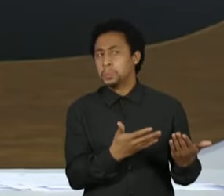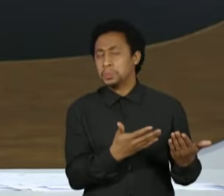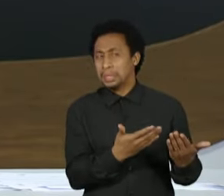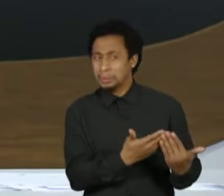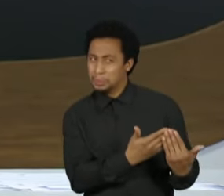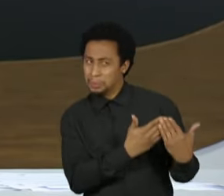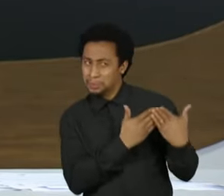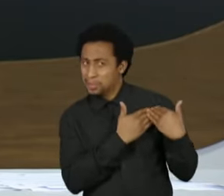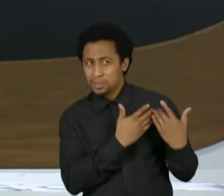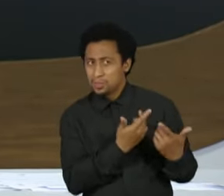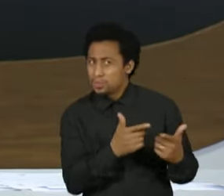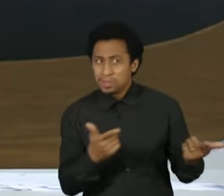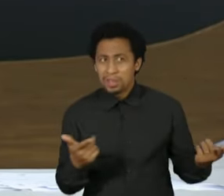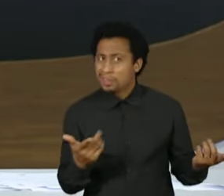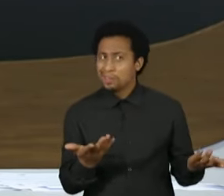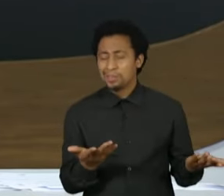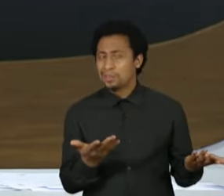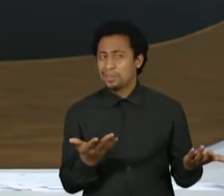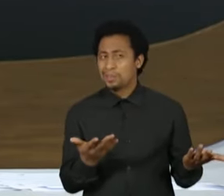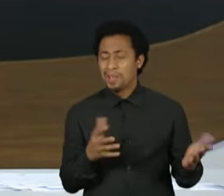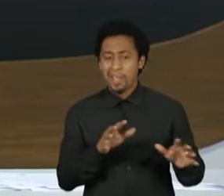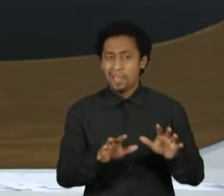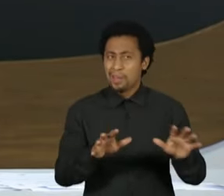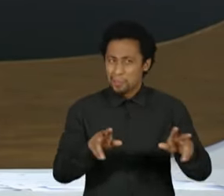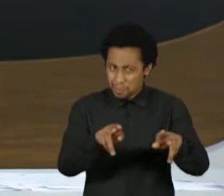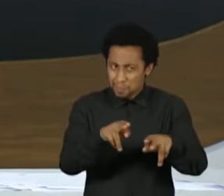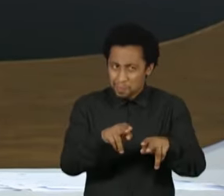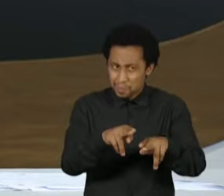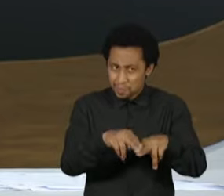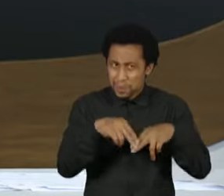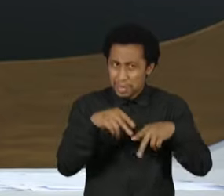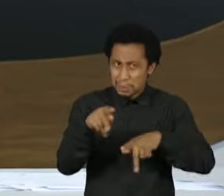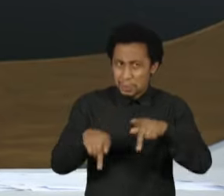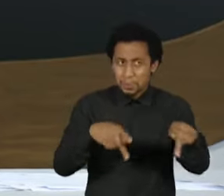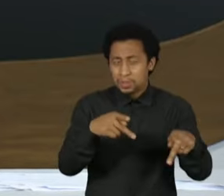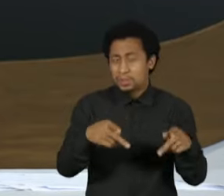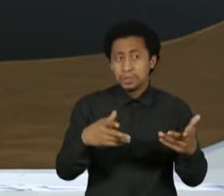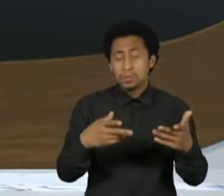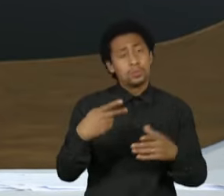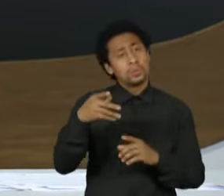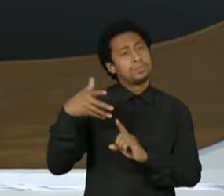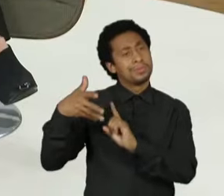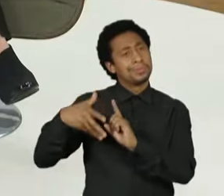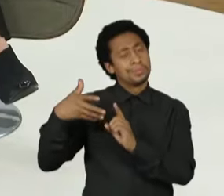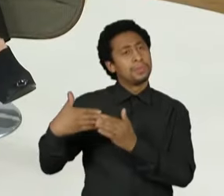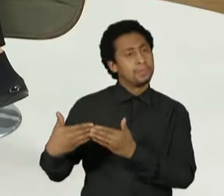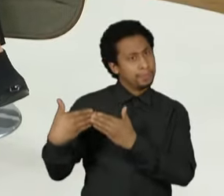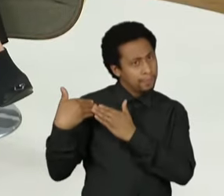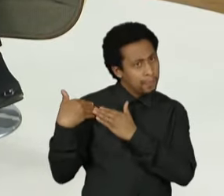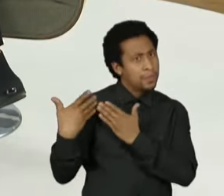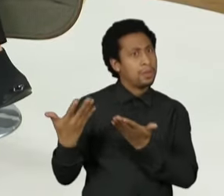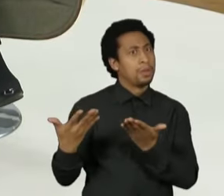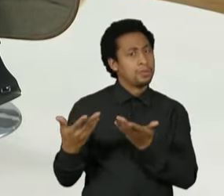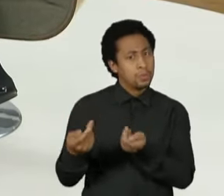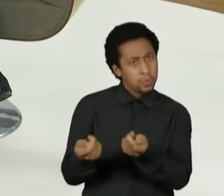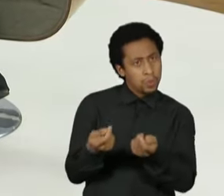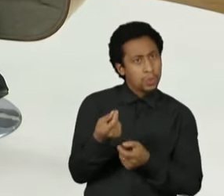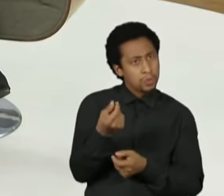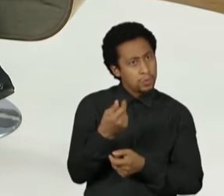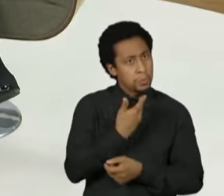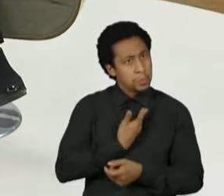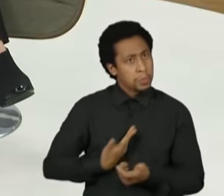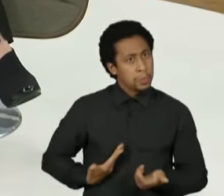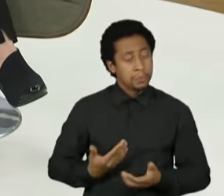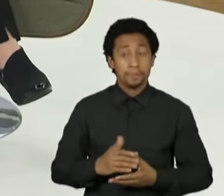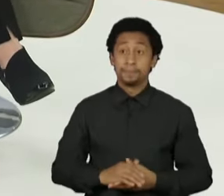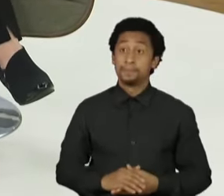fiscal e populista, senadora, avesso ao seu discurso pró-responsabilidade fiscal? Populista por parte do presidente